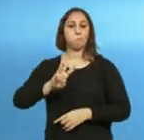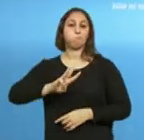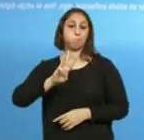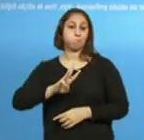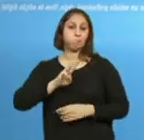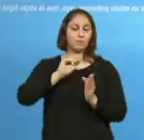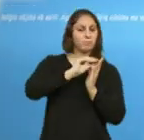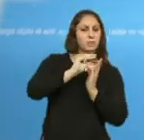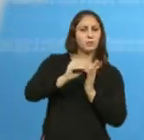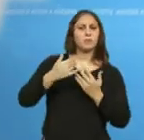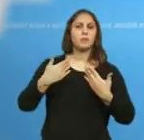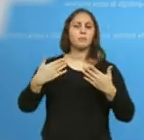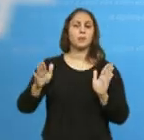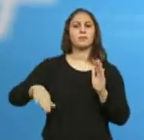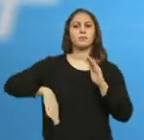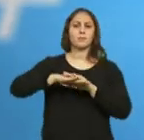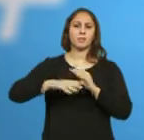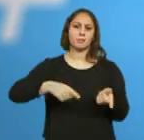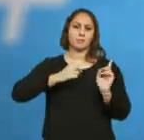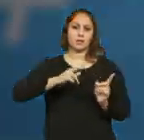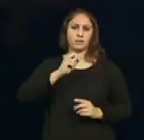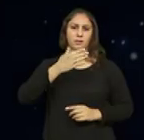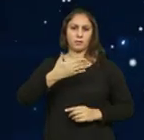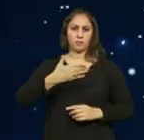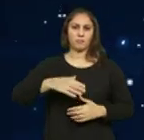receberá inscrições até 31 de março.